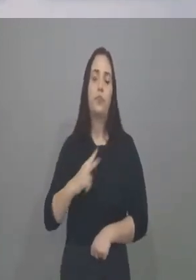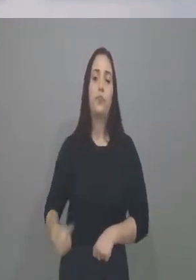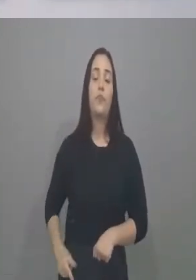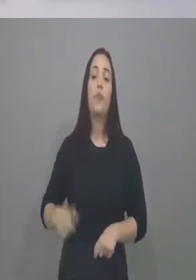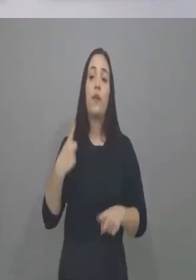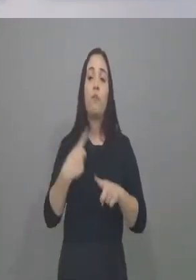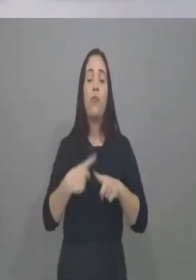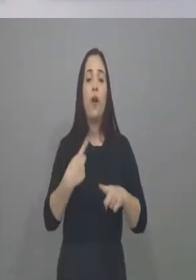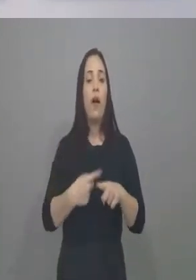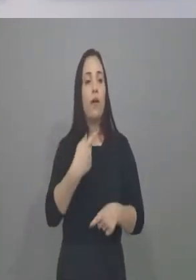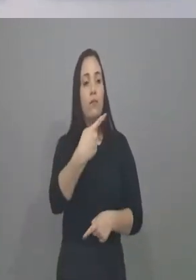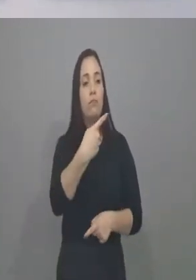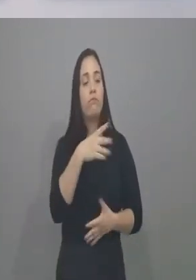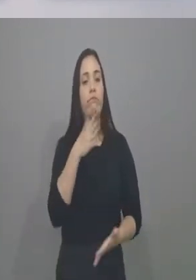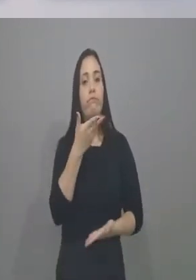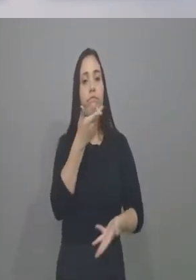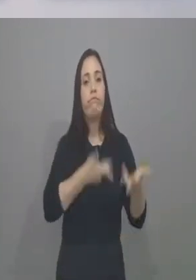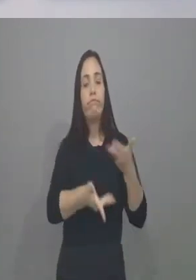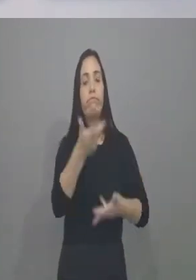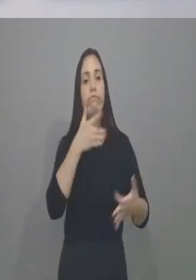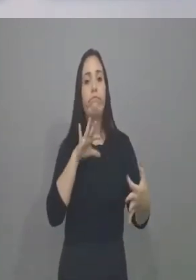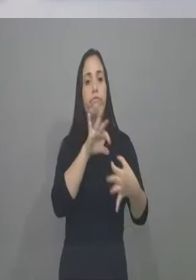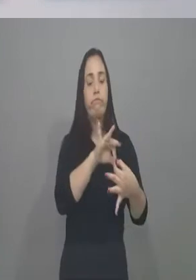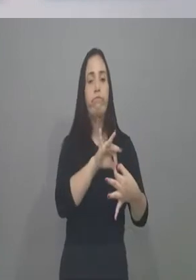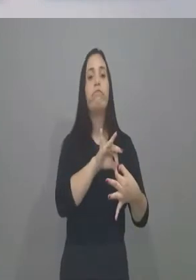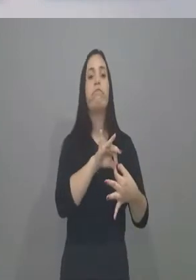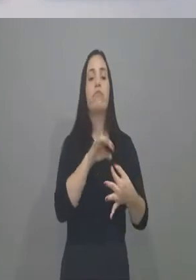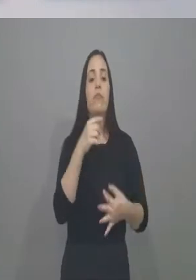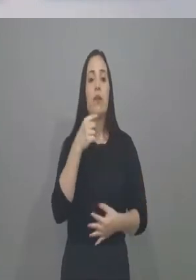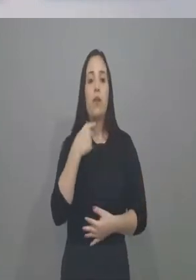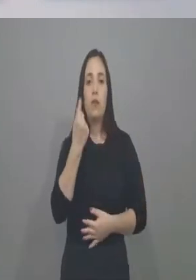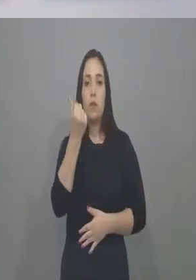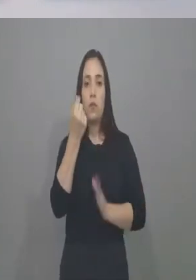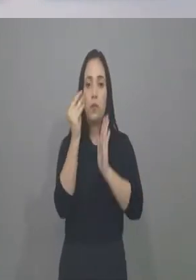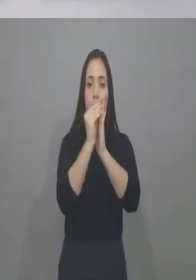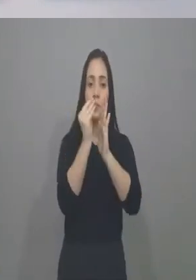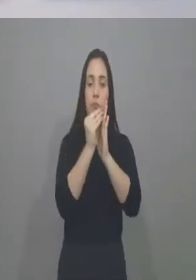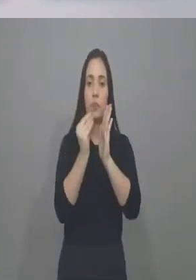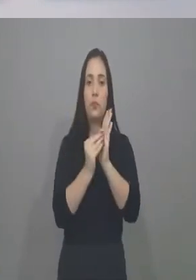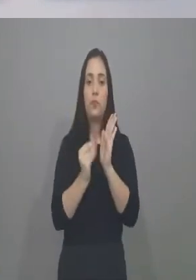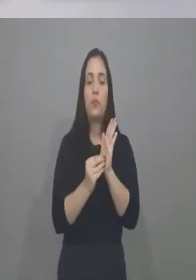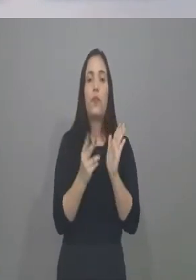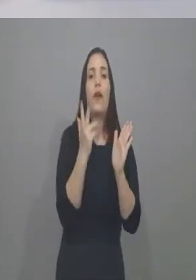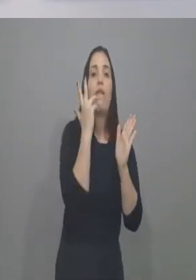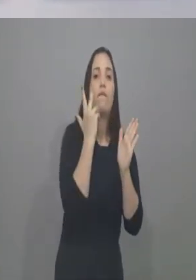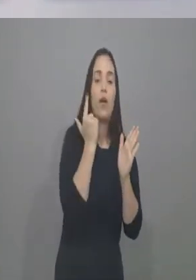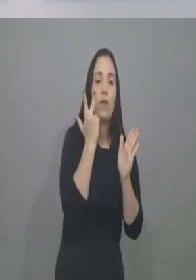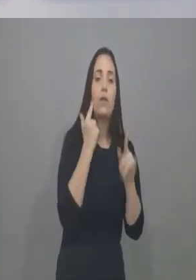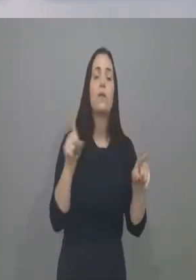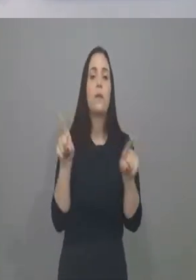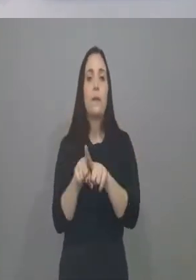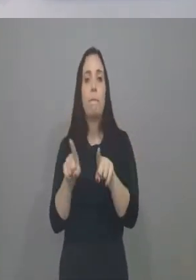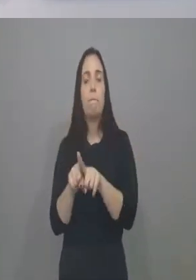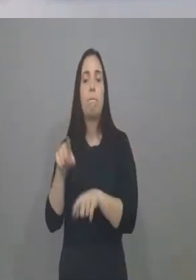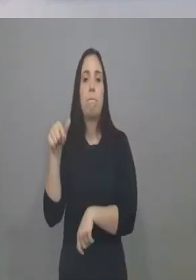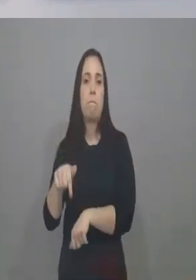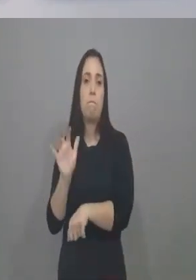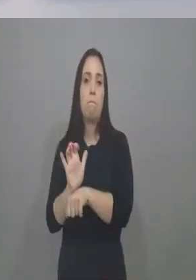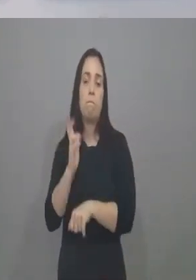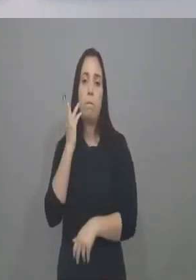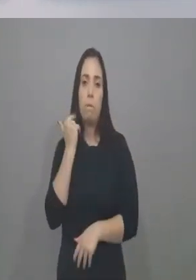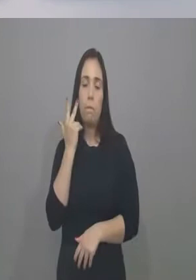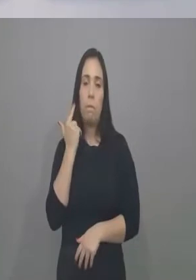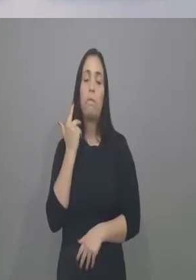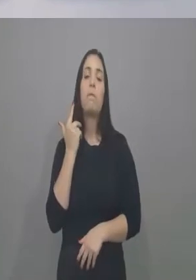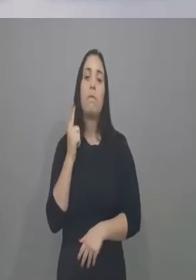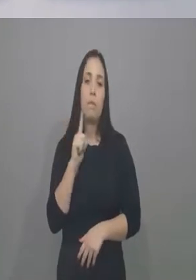em sintonia com o Frota, nós colocamos recurso para Fortaleza e também para o estado do Ceará. Ele bota